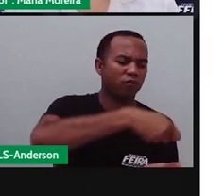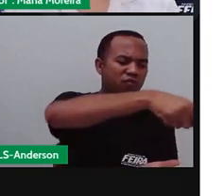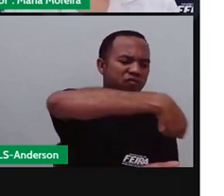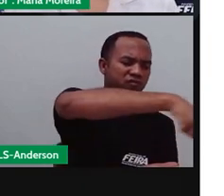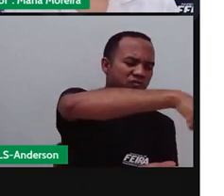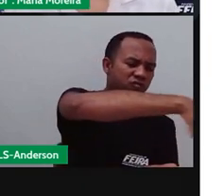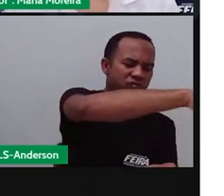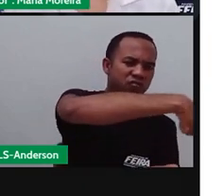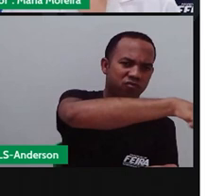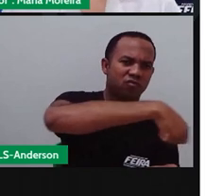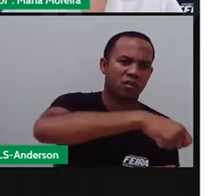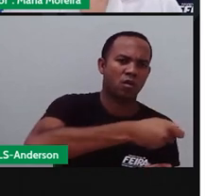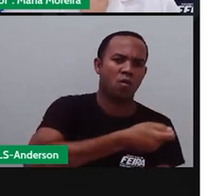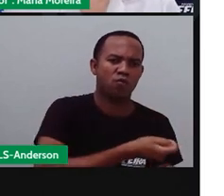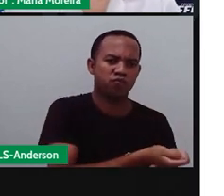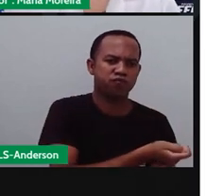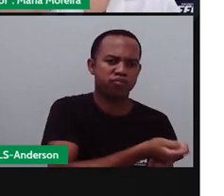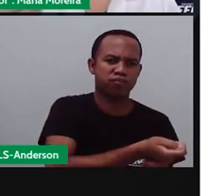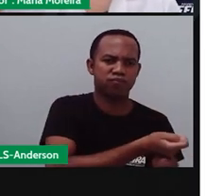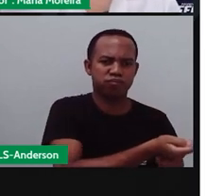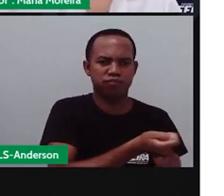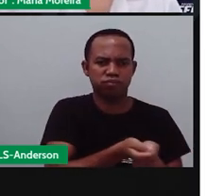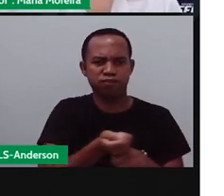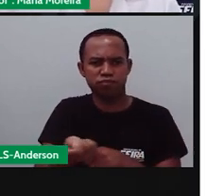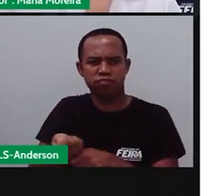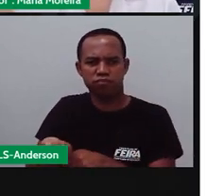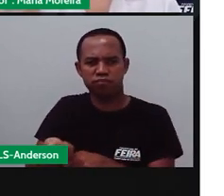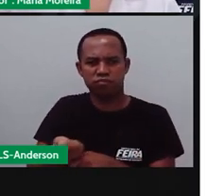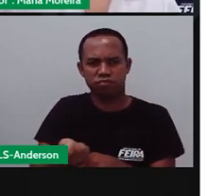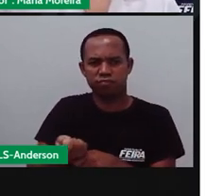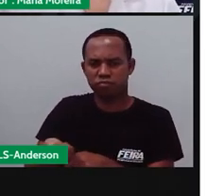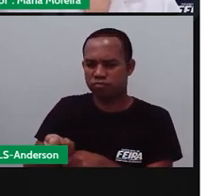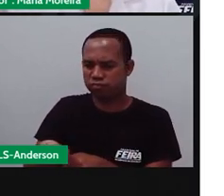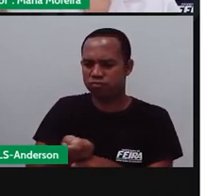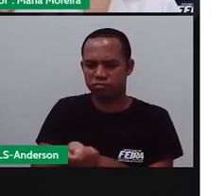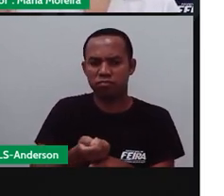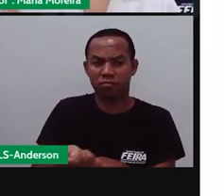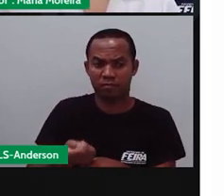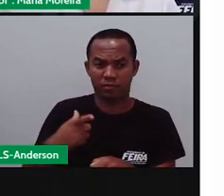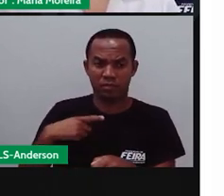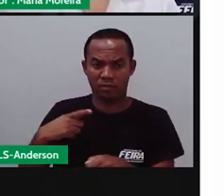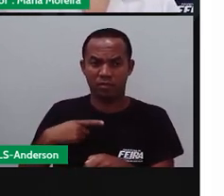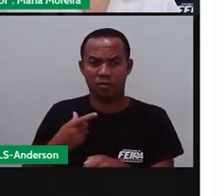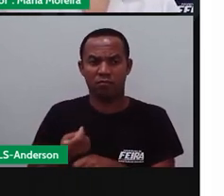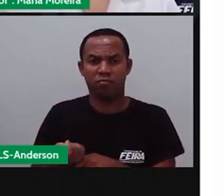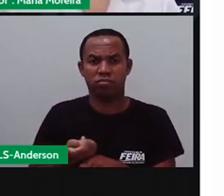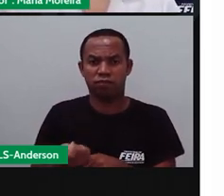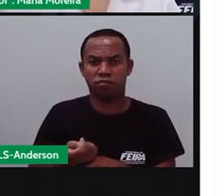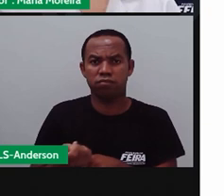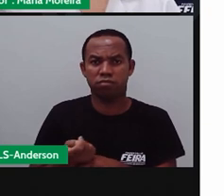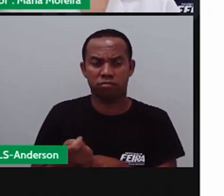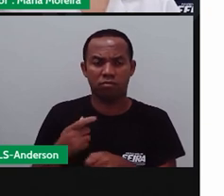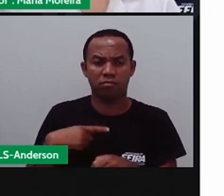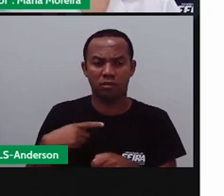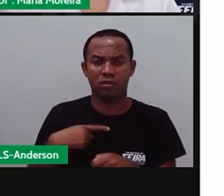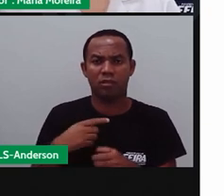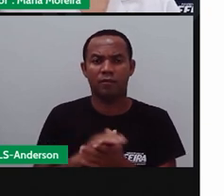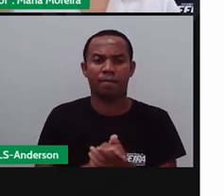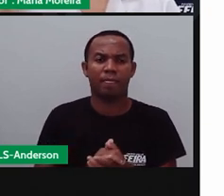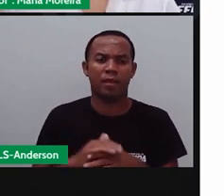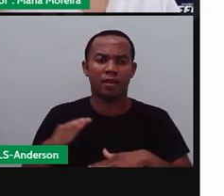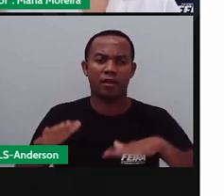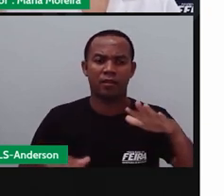não é um produto natural. E aí, lembra, olha, tem que lavar direitinho as plantas, porque às vezes tem algum tipo de produto, e esse